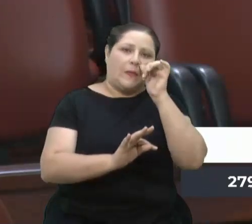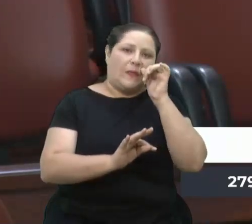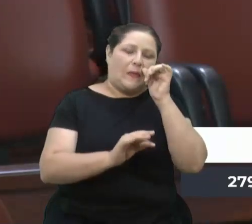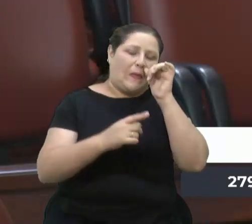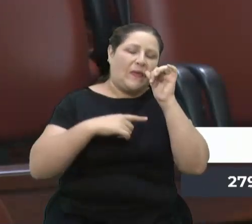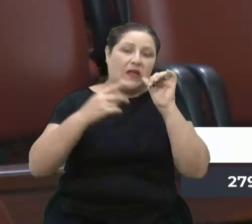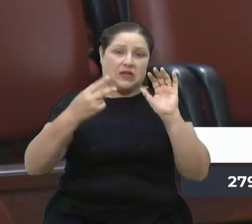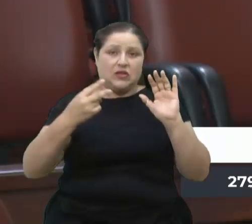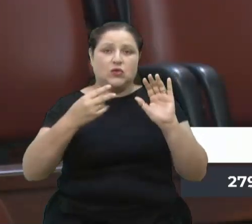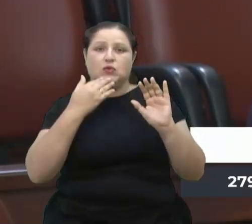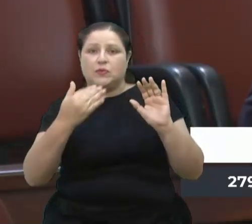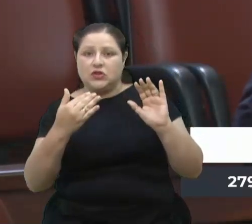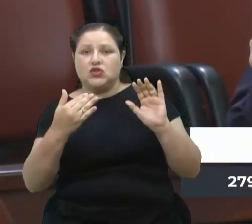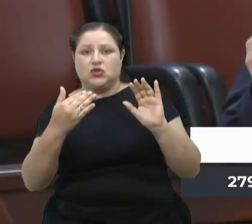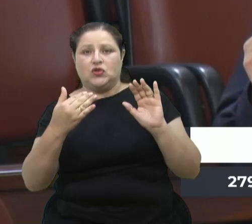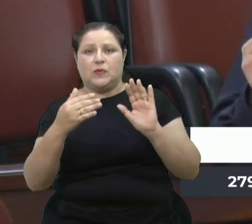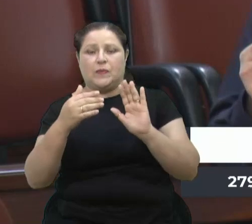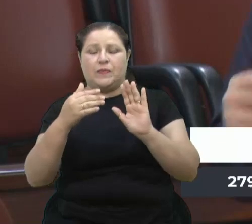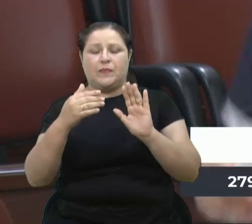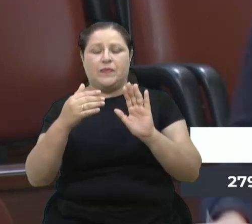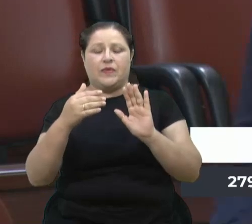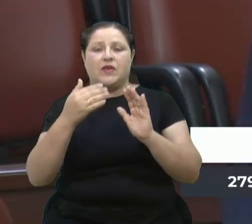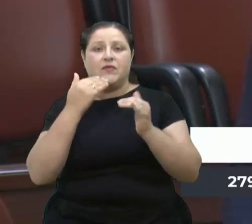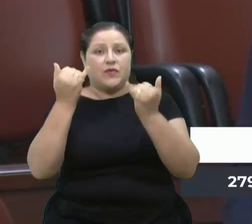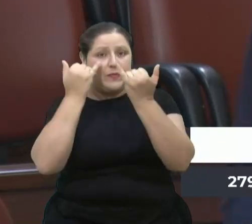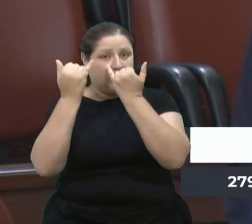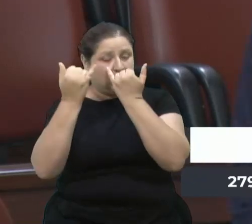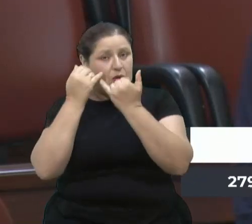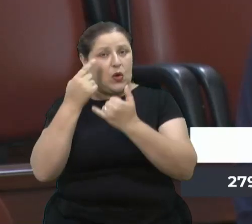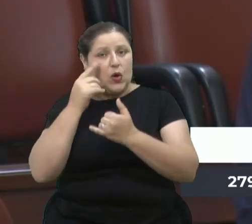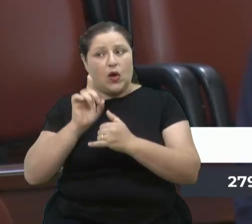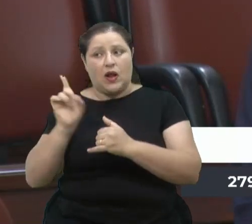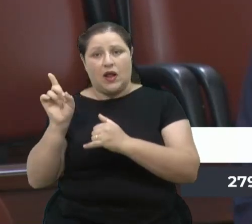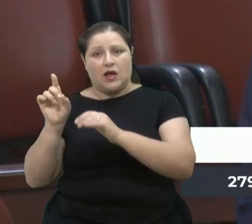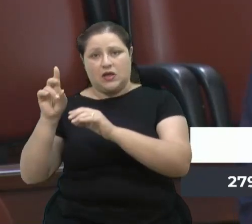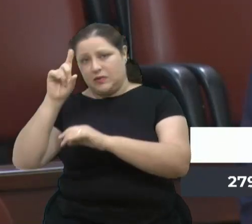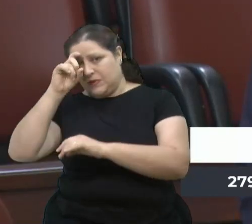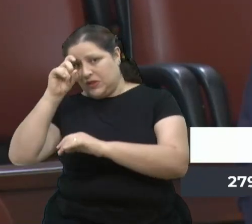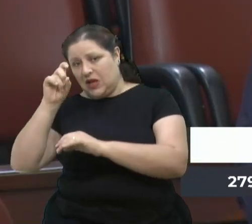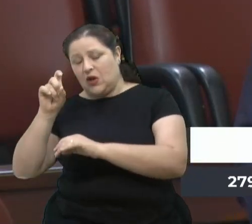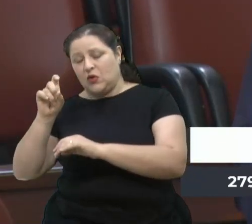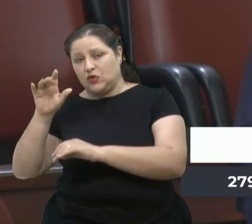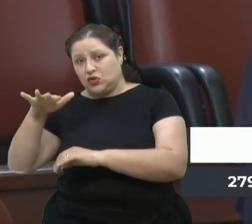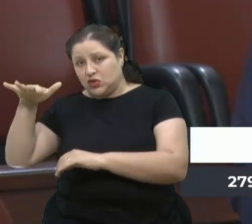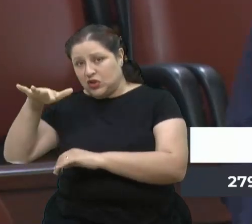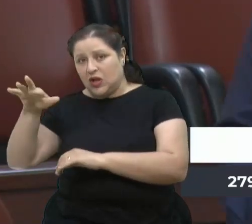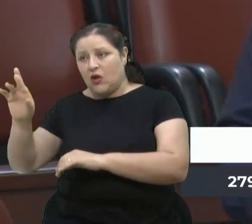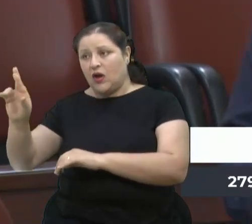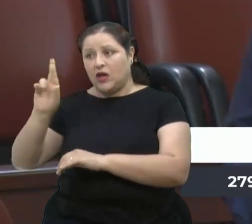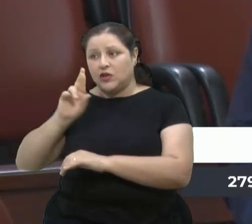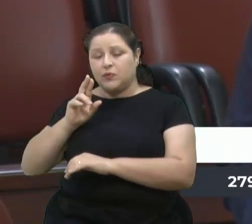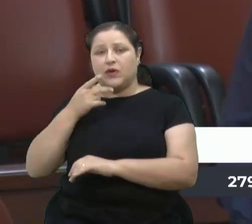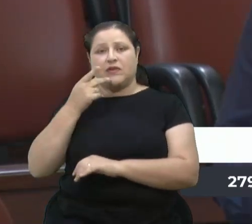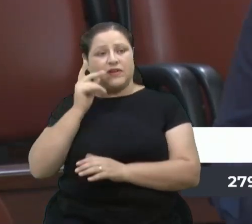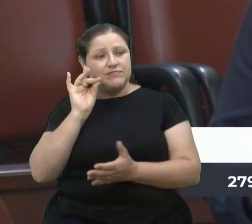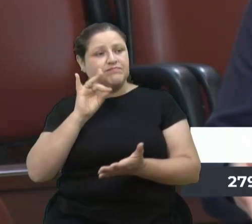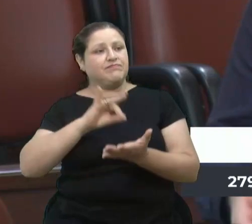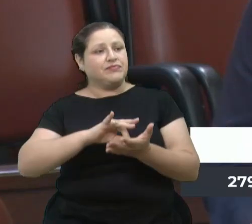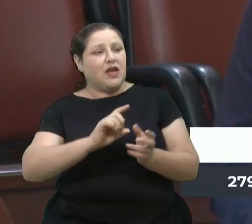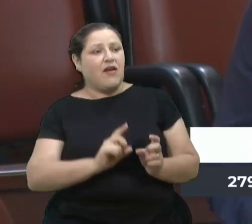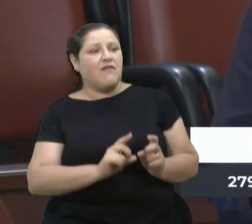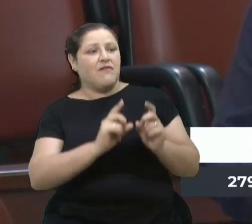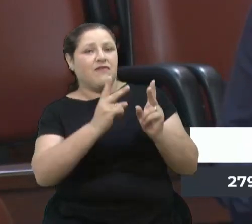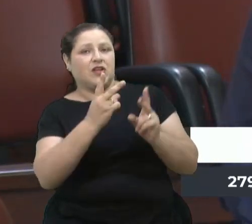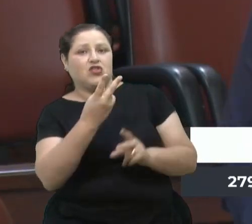de informações aqui, aonde o Hospital Geral, numa das respostas, ele afirma que vende 20